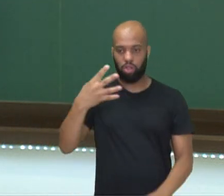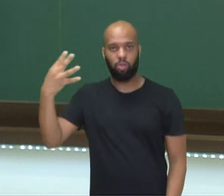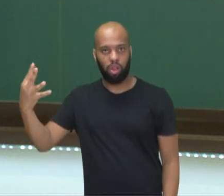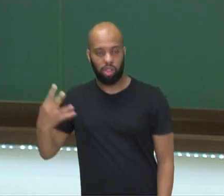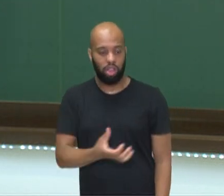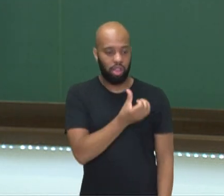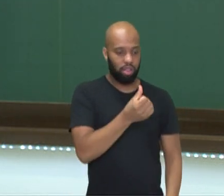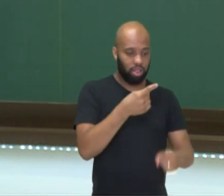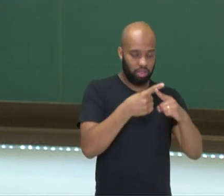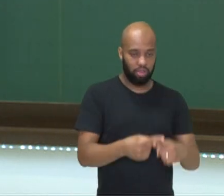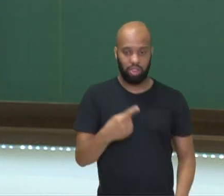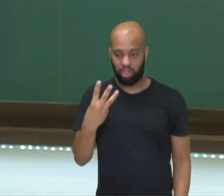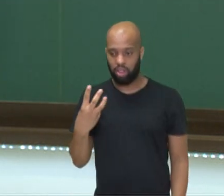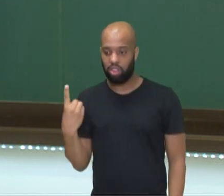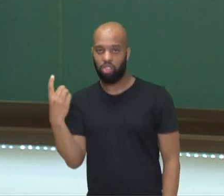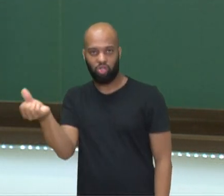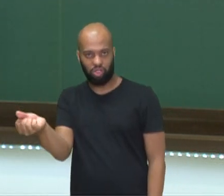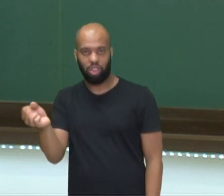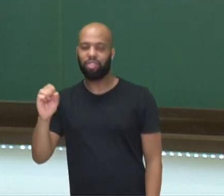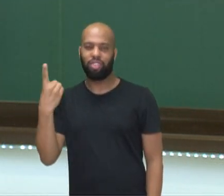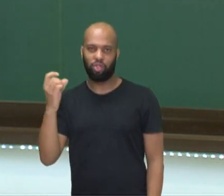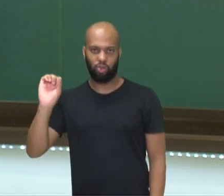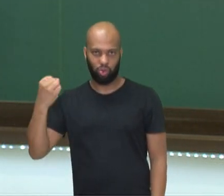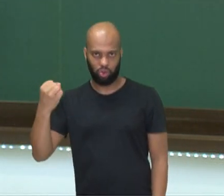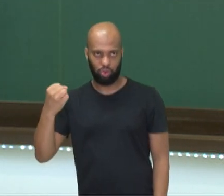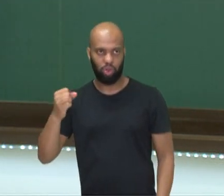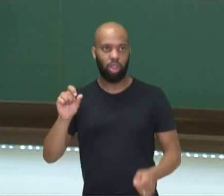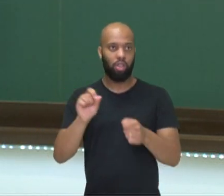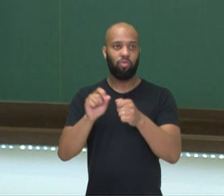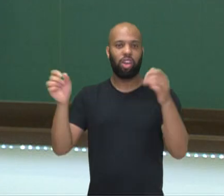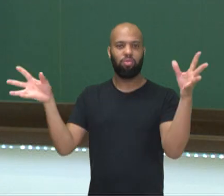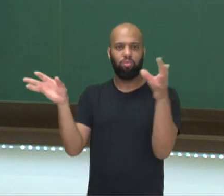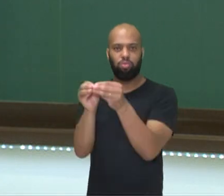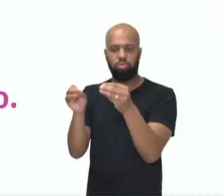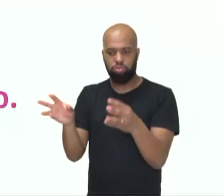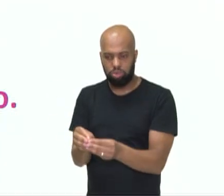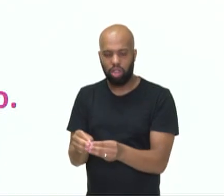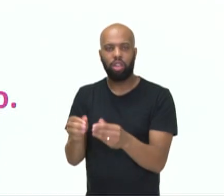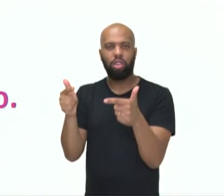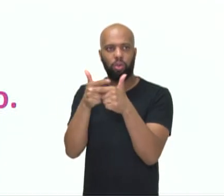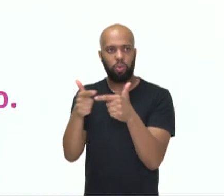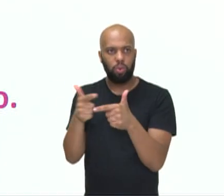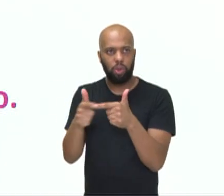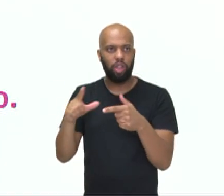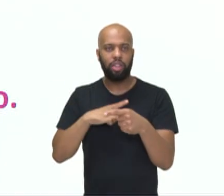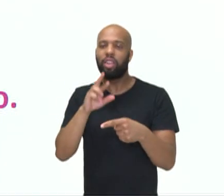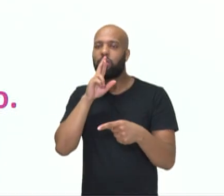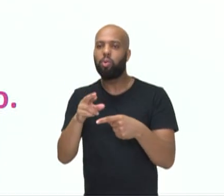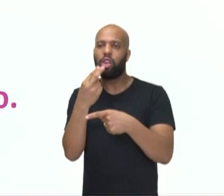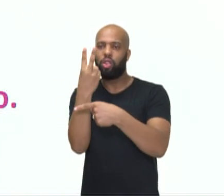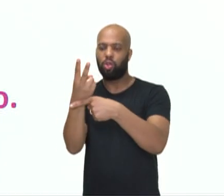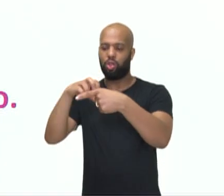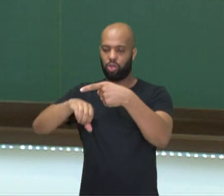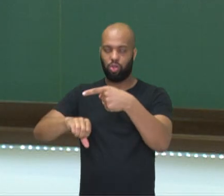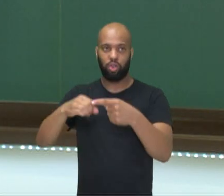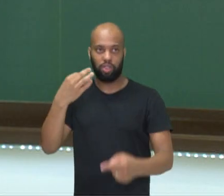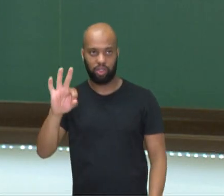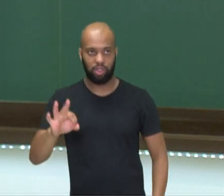E 6 vezes 3 é 18. Simplificando, 4 dezoito avos por 2, você tem 2 nomes. Tá bom?